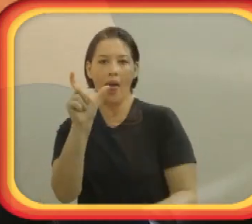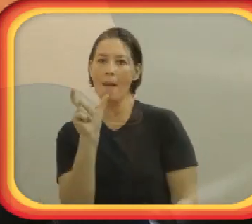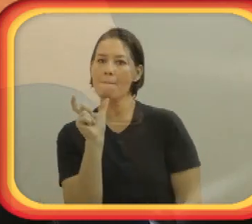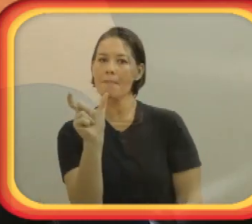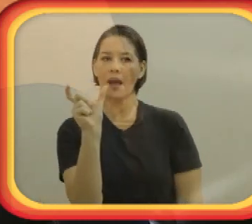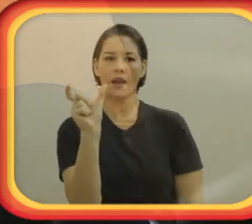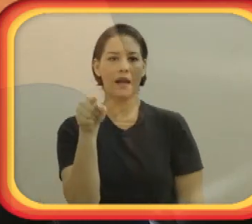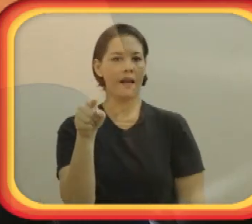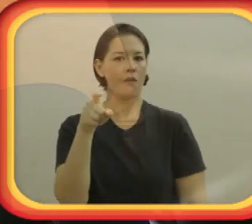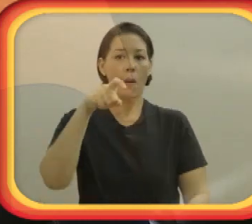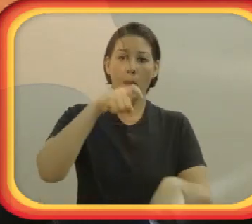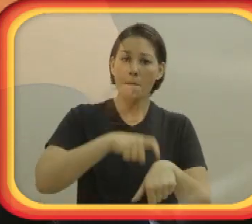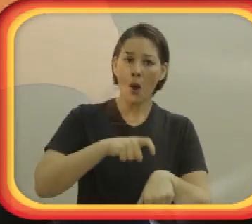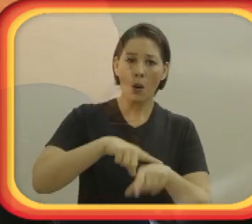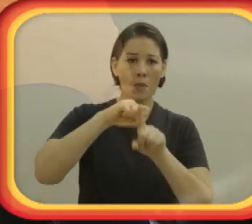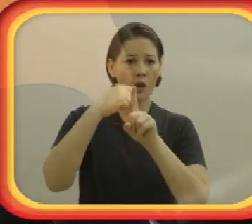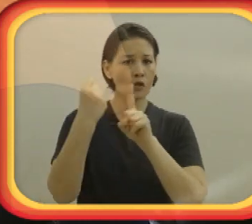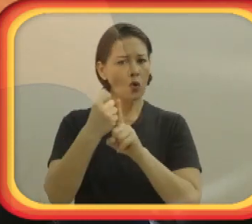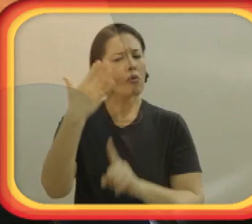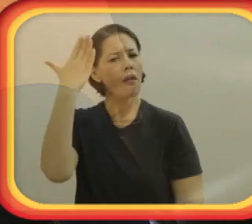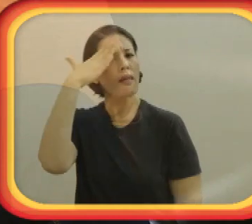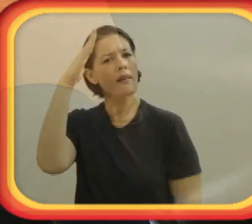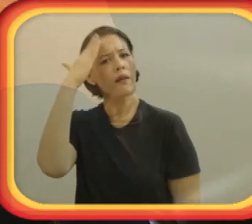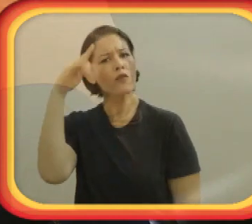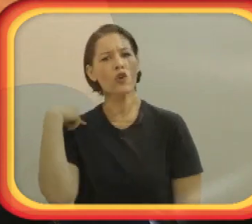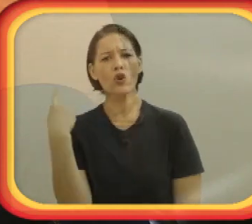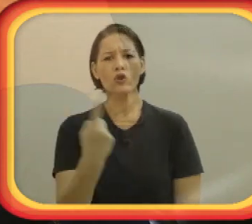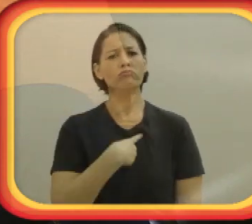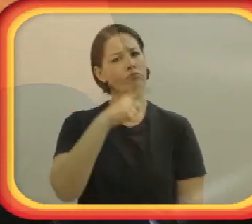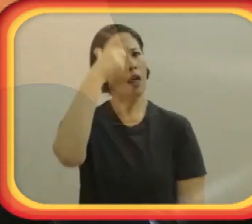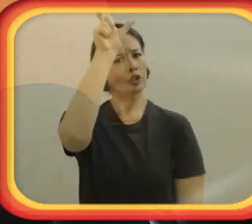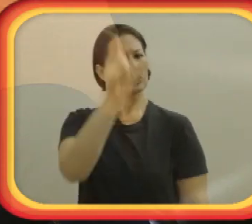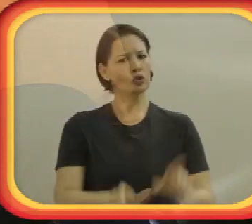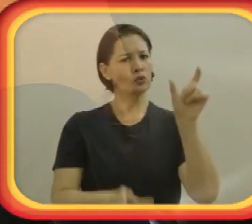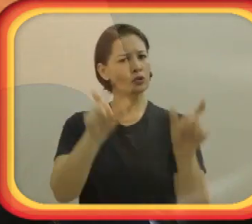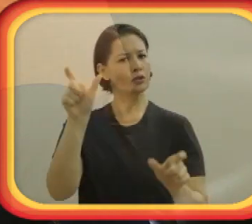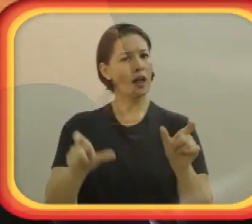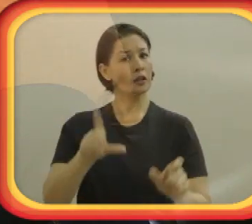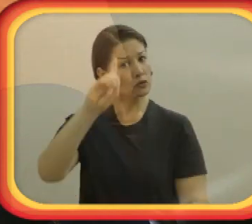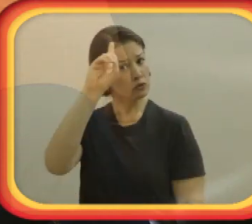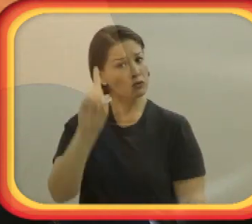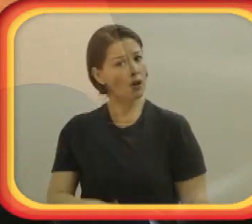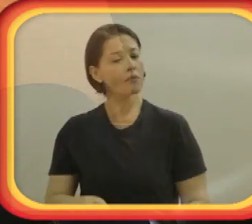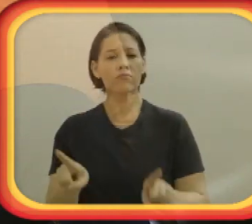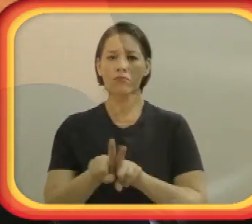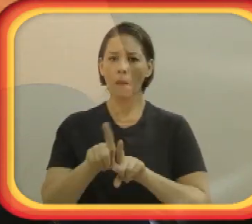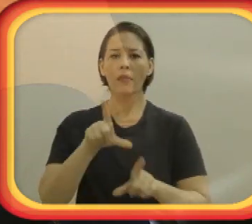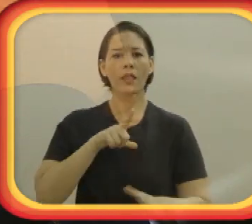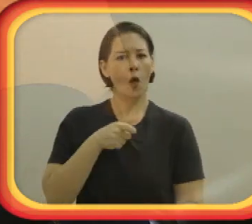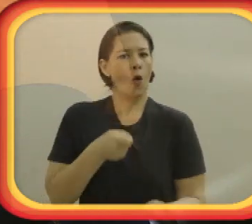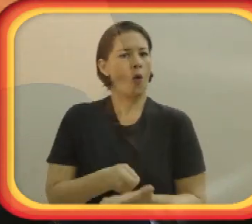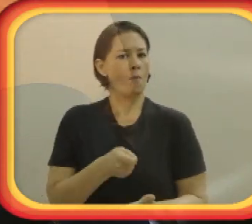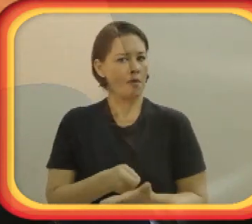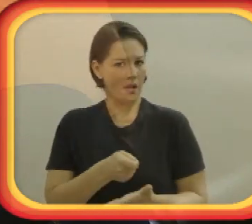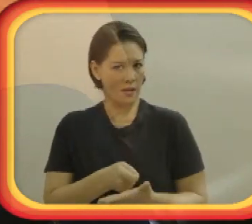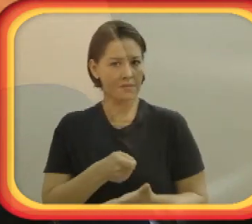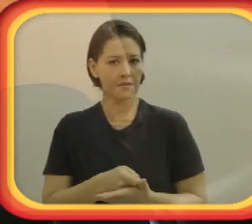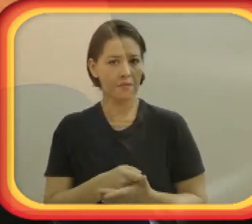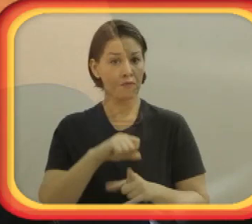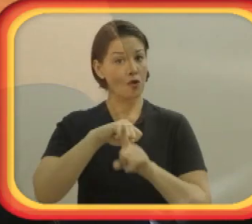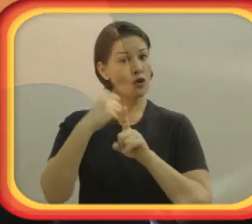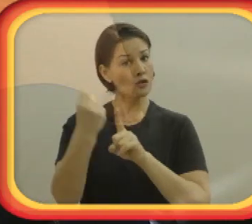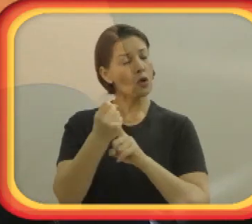vistas. E aí as coisas começam a fluir. Eu acho que está faltando essa aproximação. E eu acho que cabe a gente ir